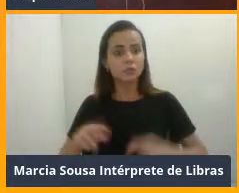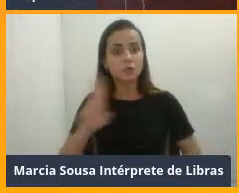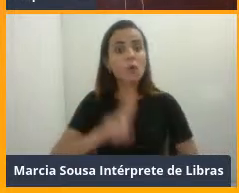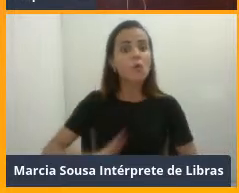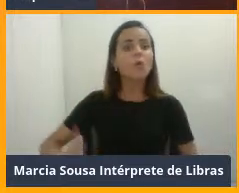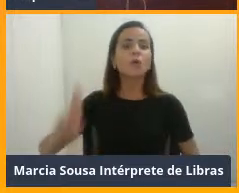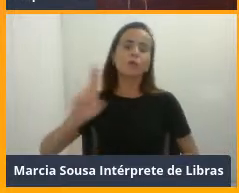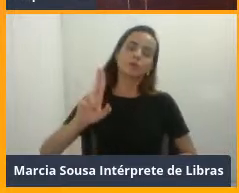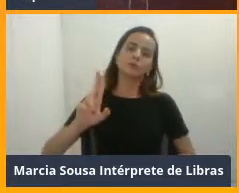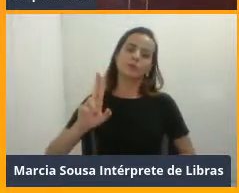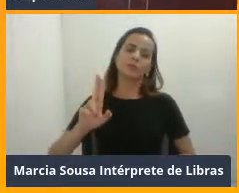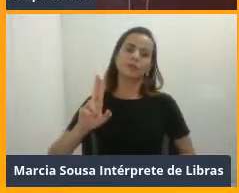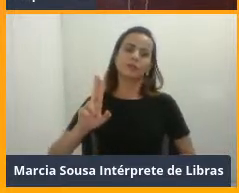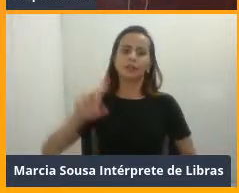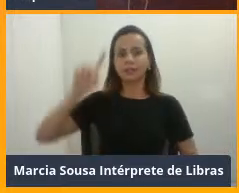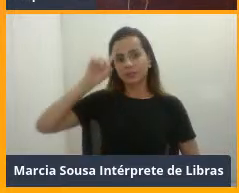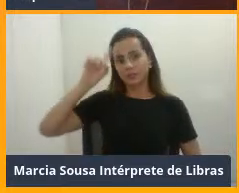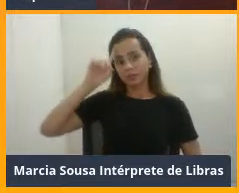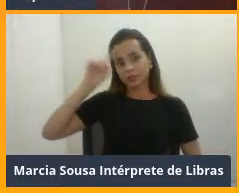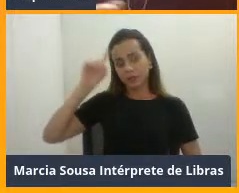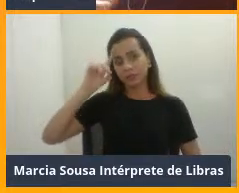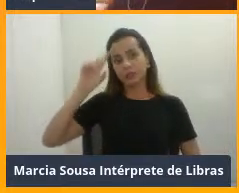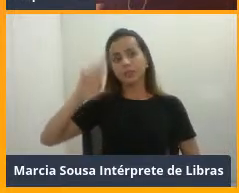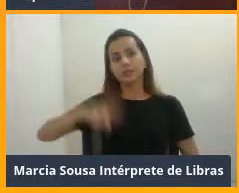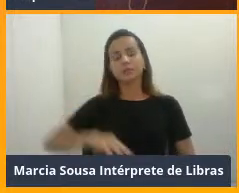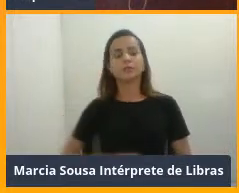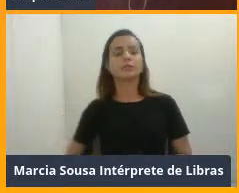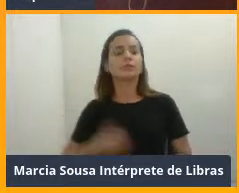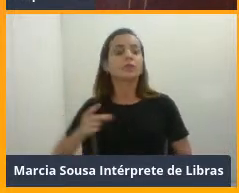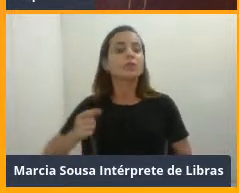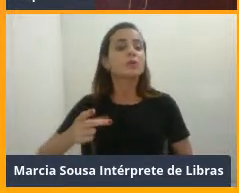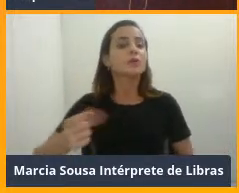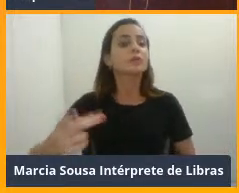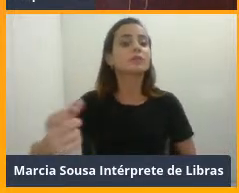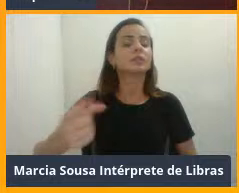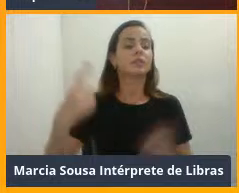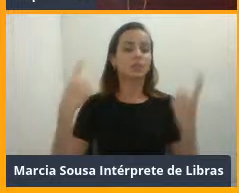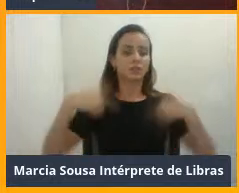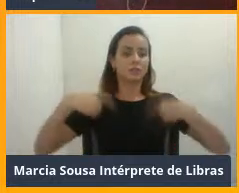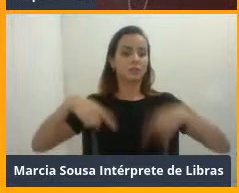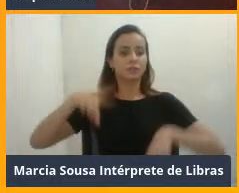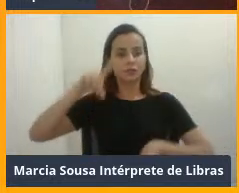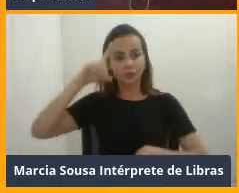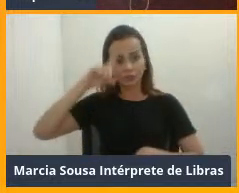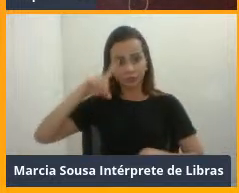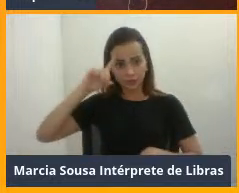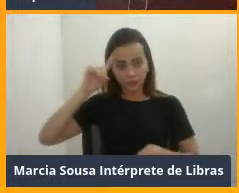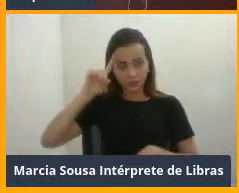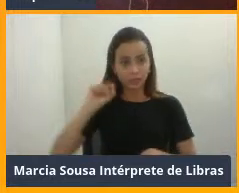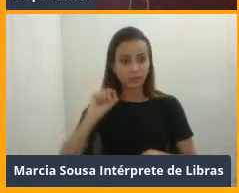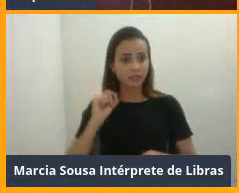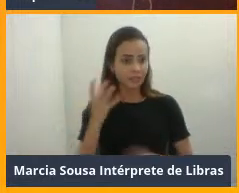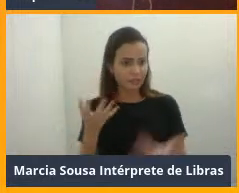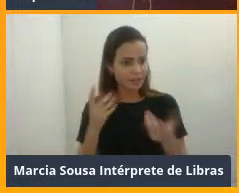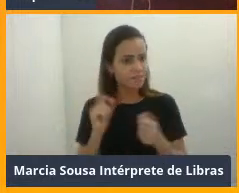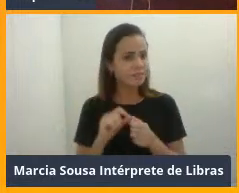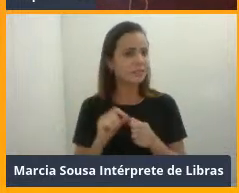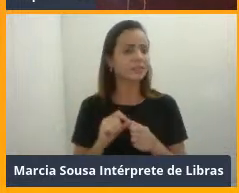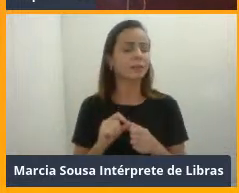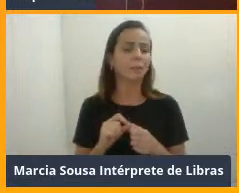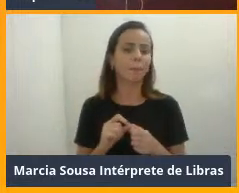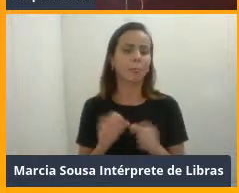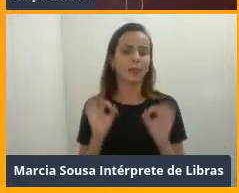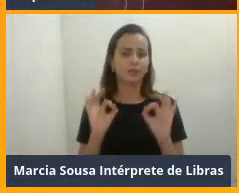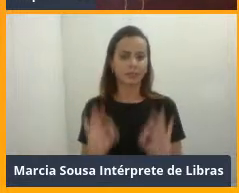no seu dia a dia, na sua rotina, nos seus desafios diários, certo? No que você quiser fazer, certo? Então,